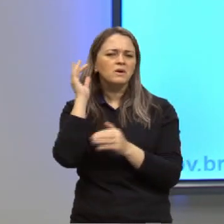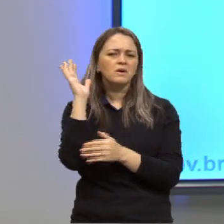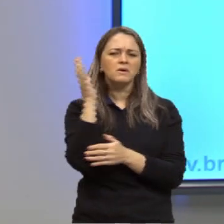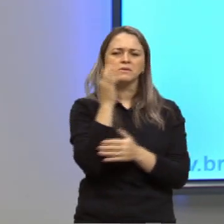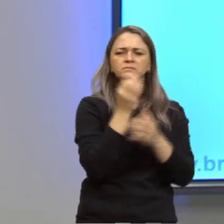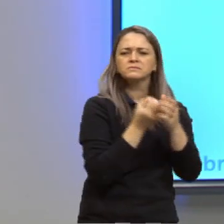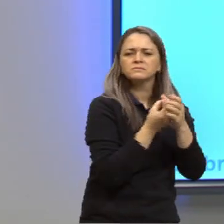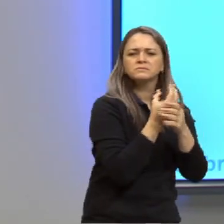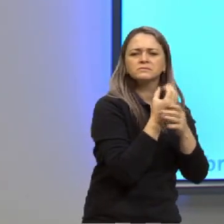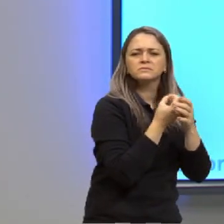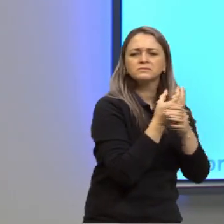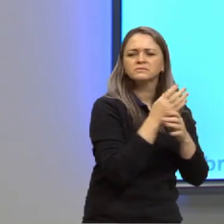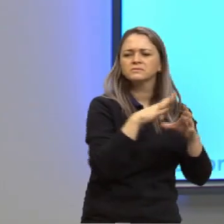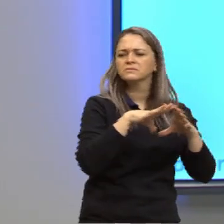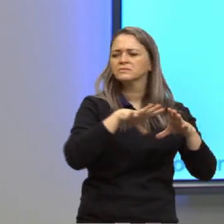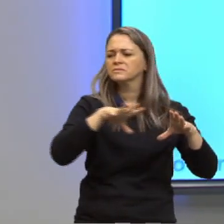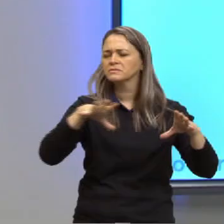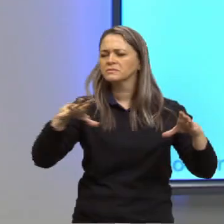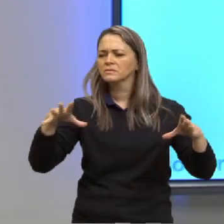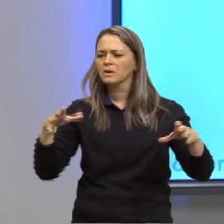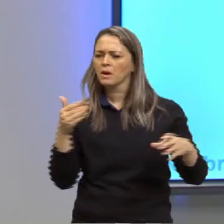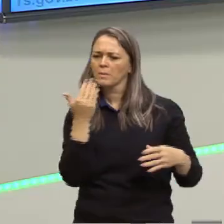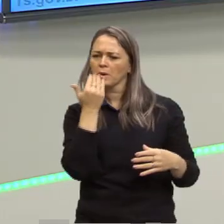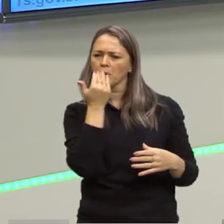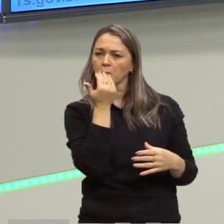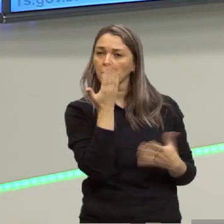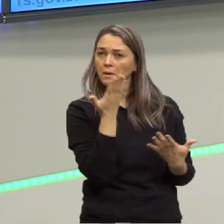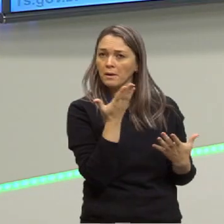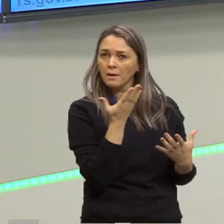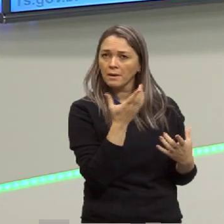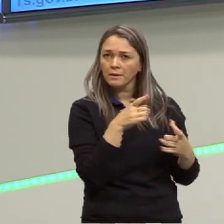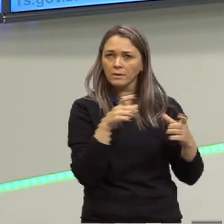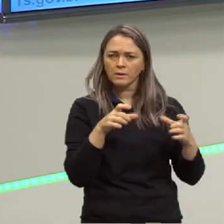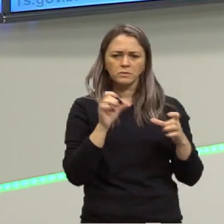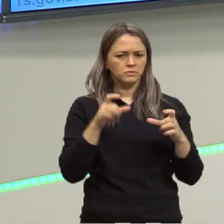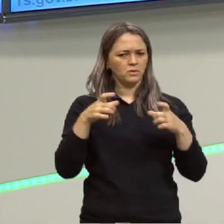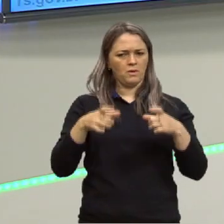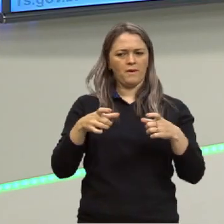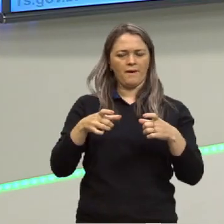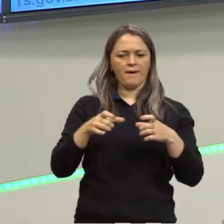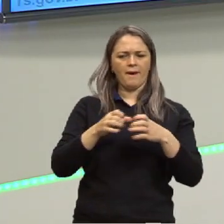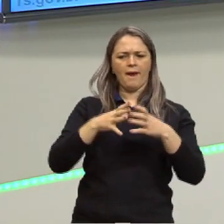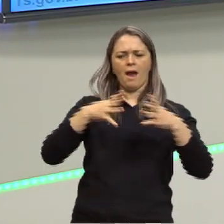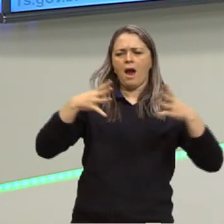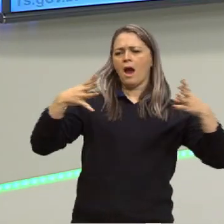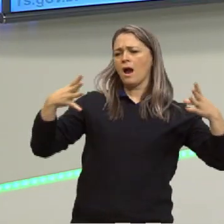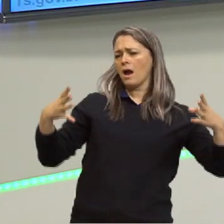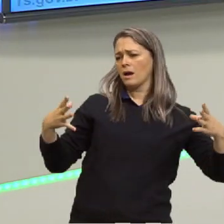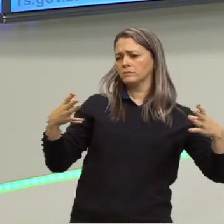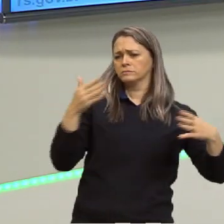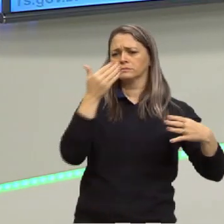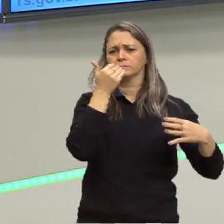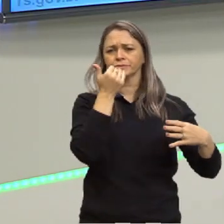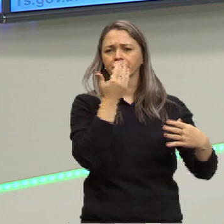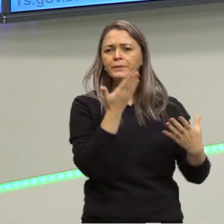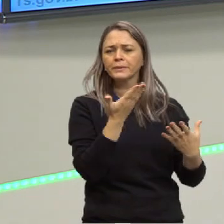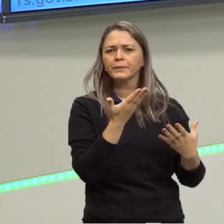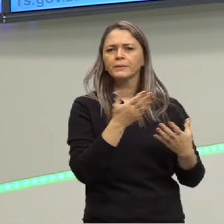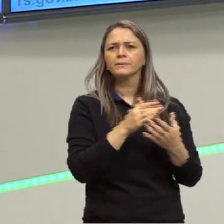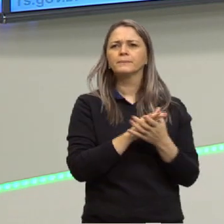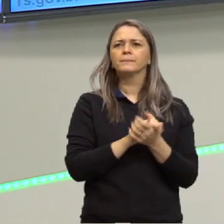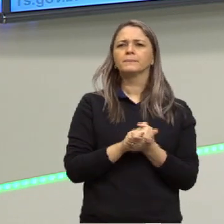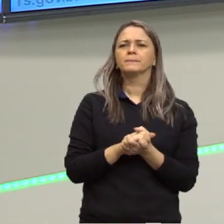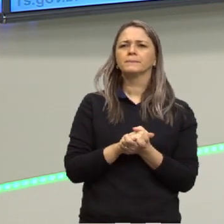amplo espaço gourmet. Não é só uma cozinha, não é uma cozinha simples, é um amplo